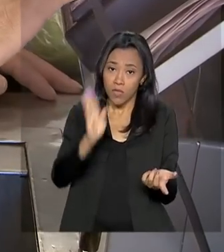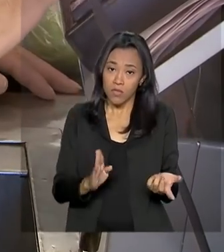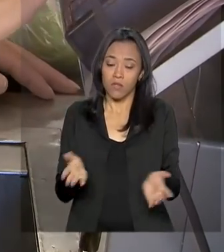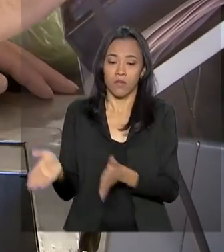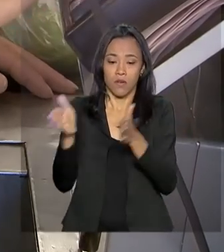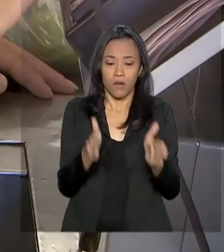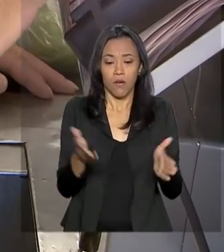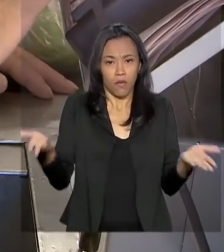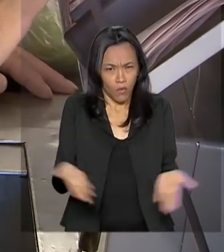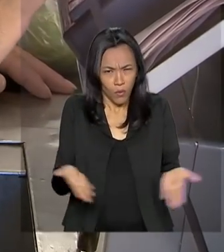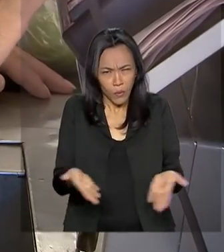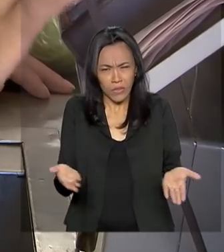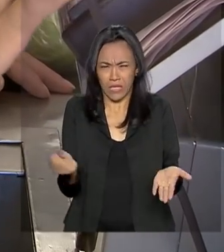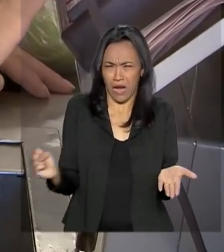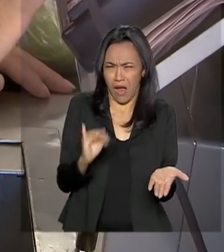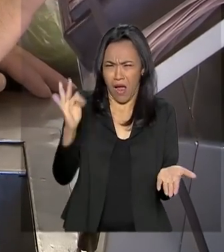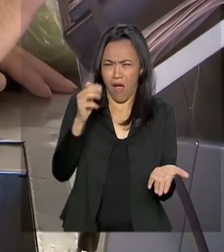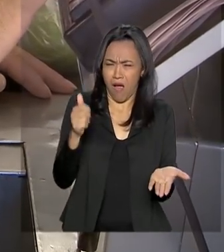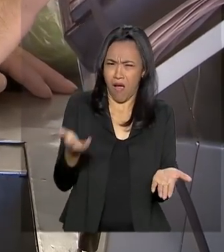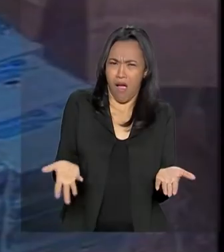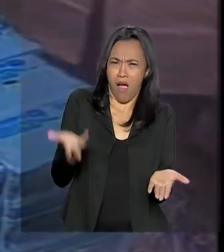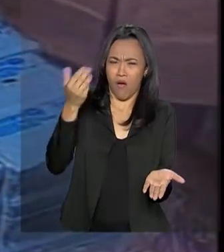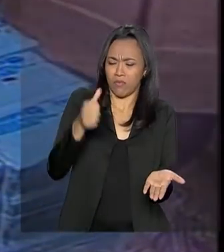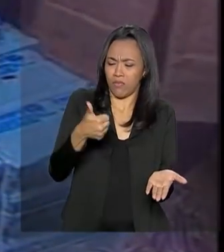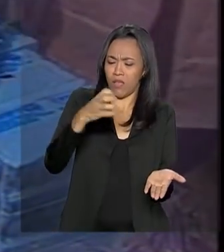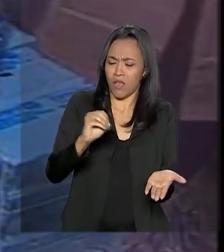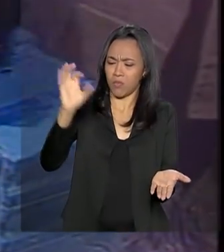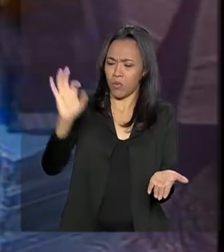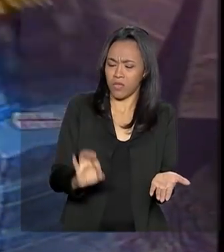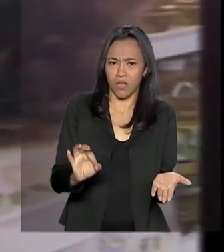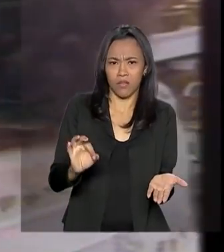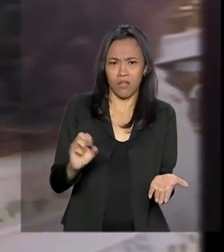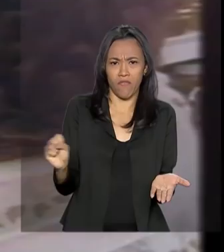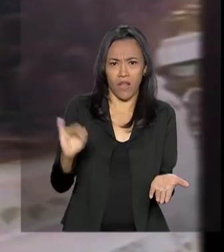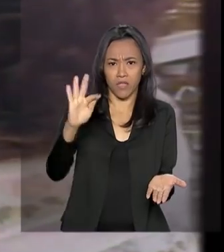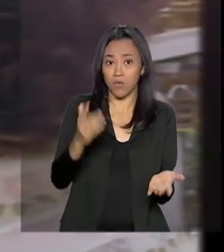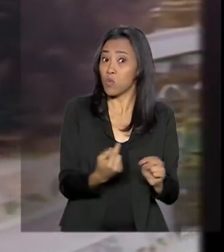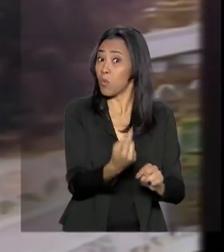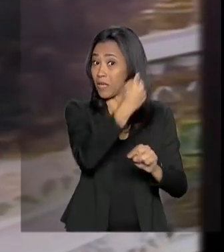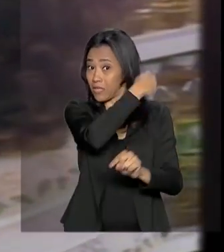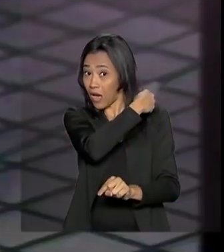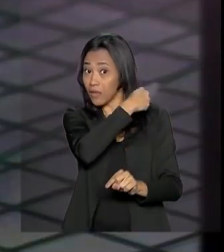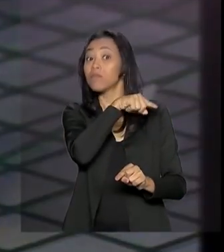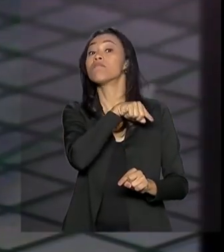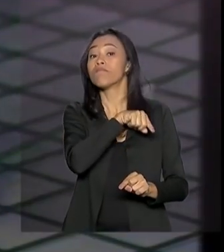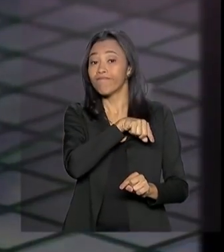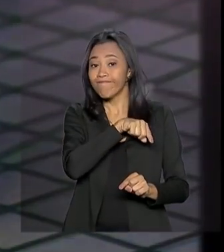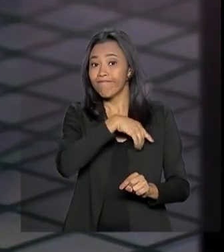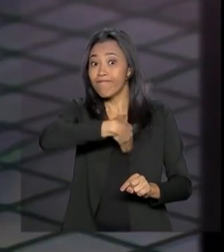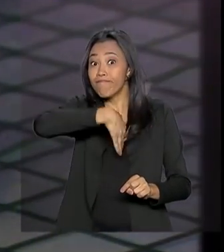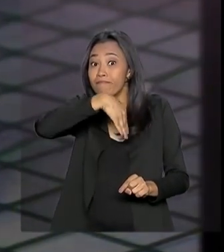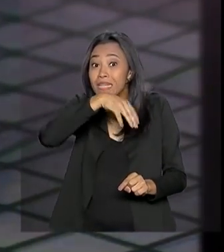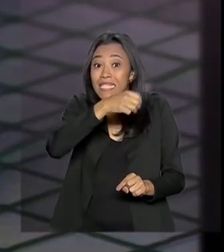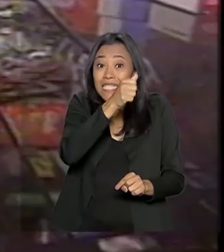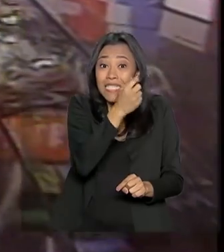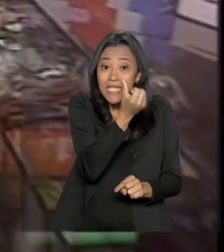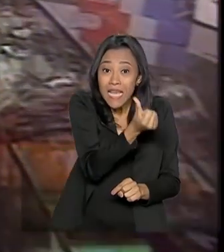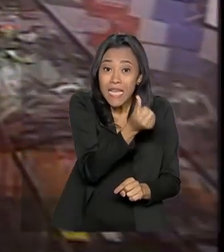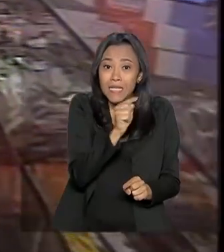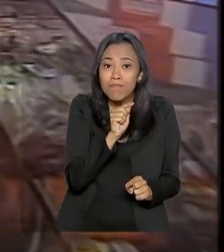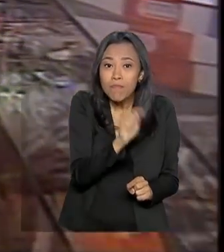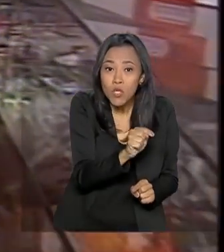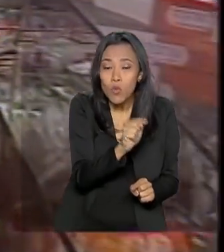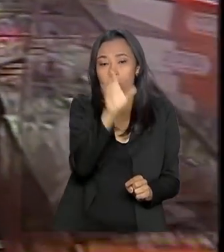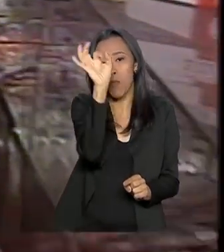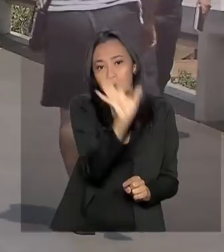consideramos alto uma inflação de 10 por cento ao ano, na época da hiperinflação, esse índice chegou a ultrapassar os 6 mil por